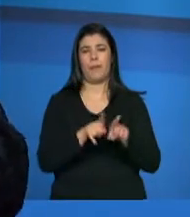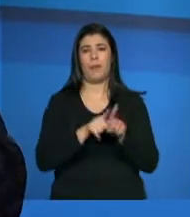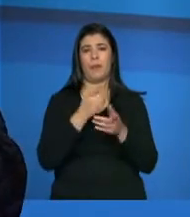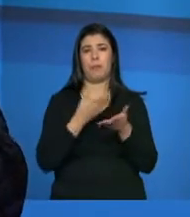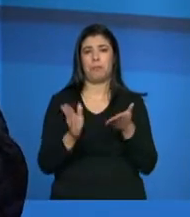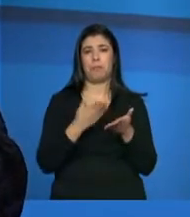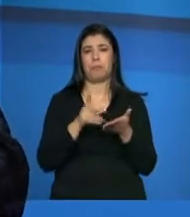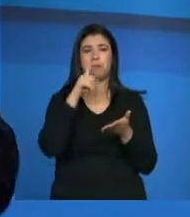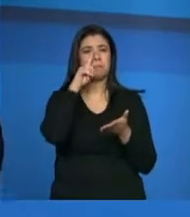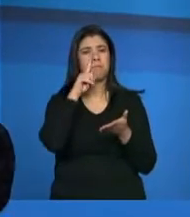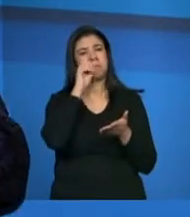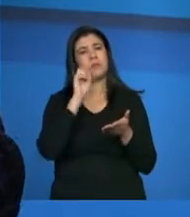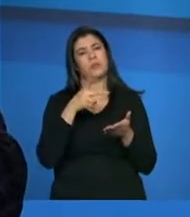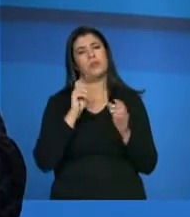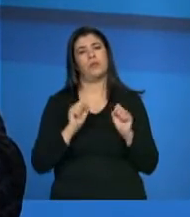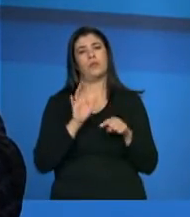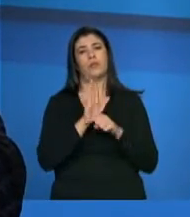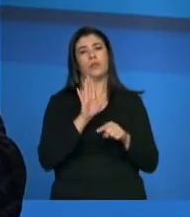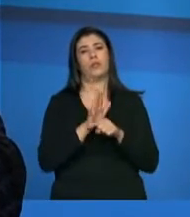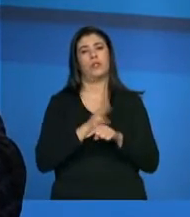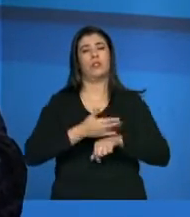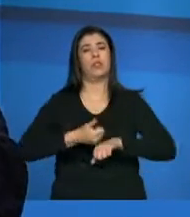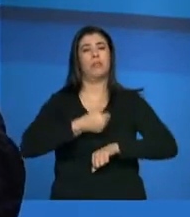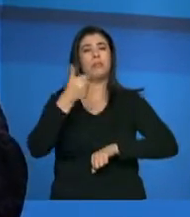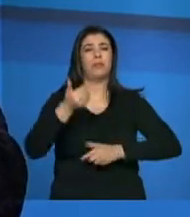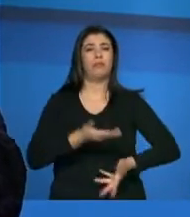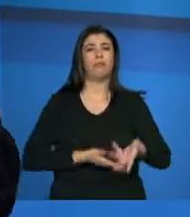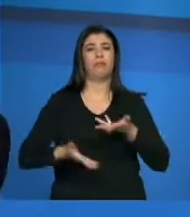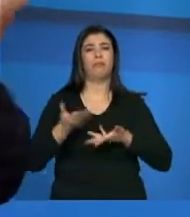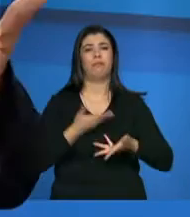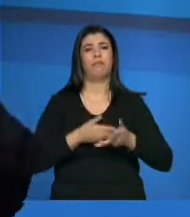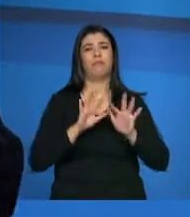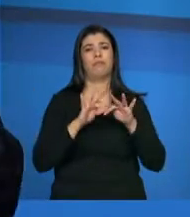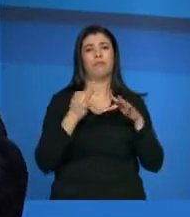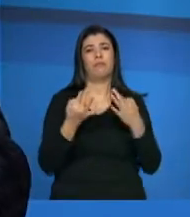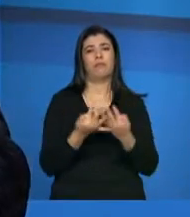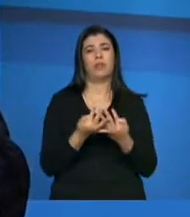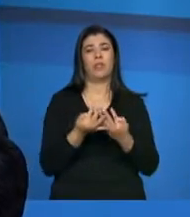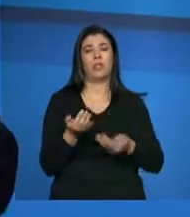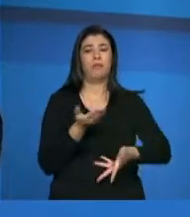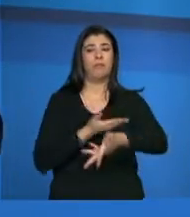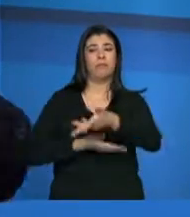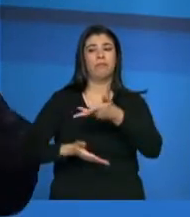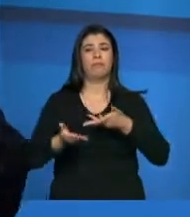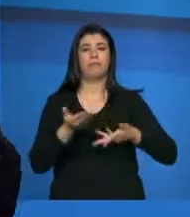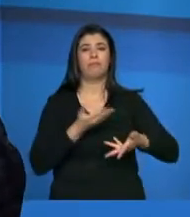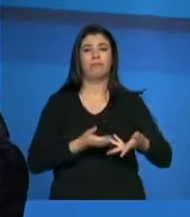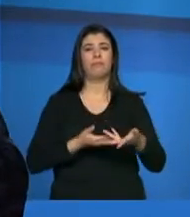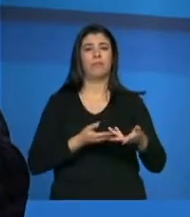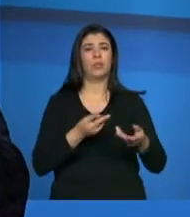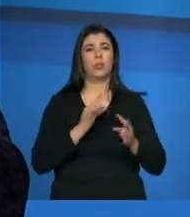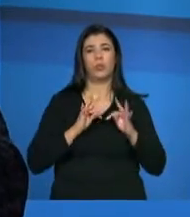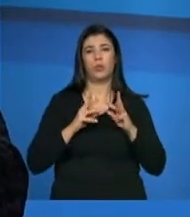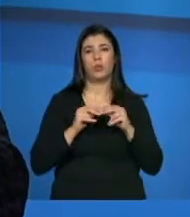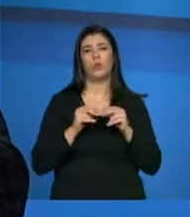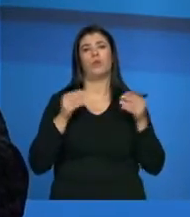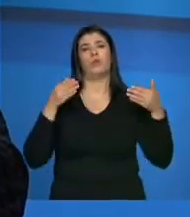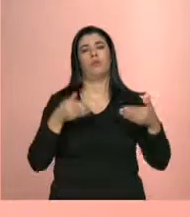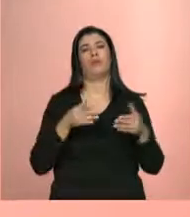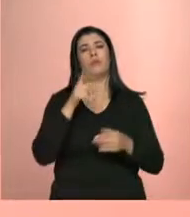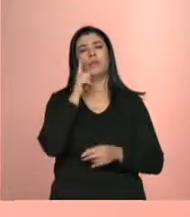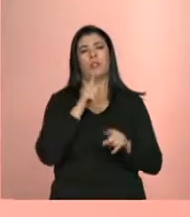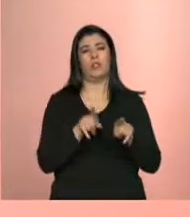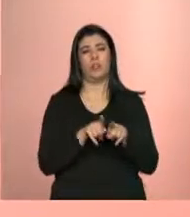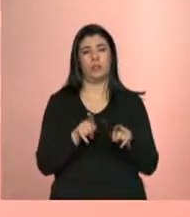para poder prestar um atendimento melhor a essas famílias. Então, gente vê, na verdade, um jogo importante de ganhos aí, né? E existe algum